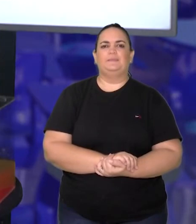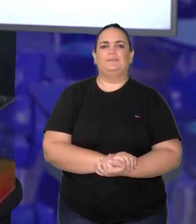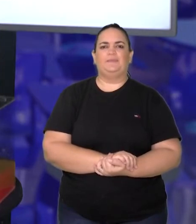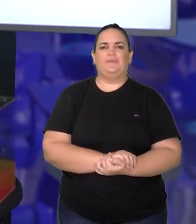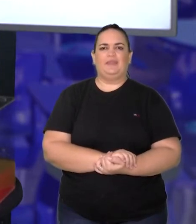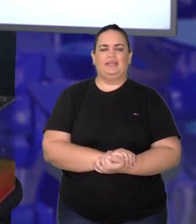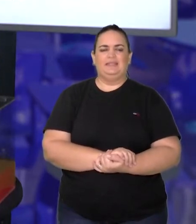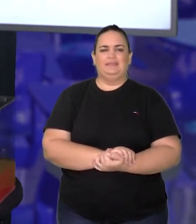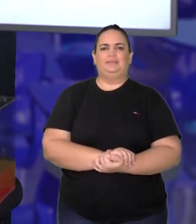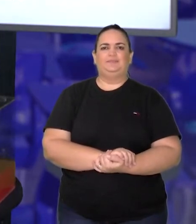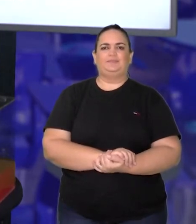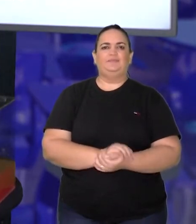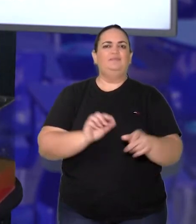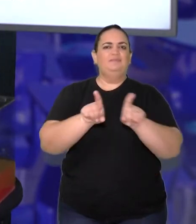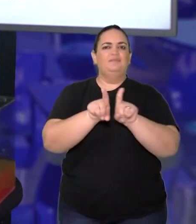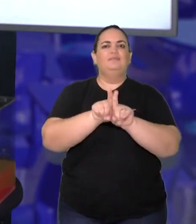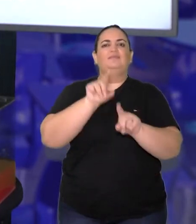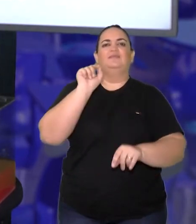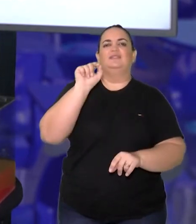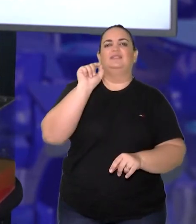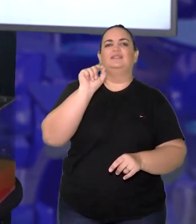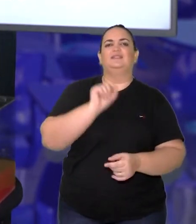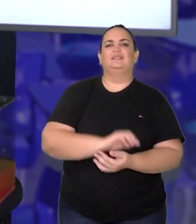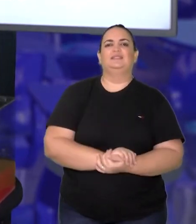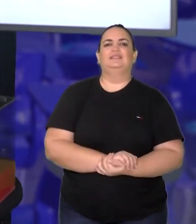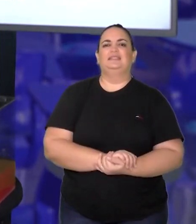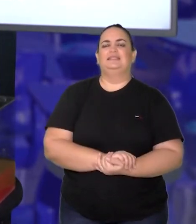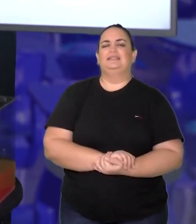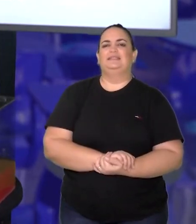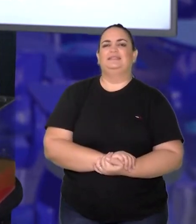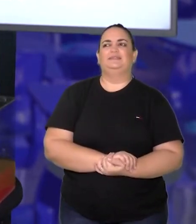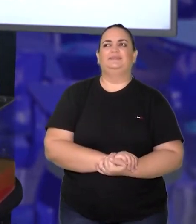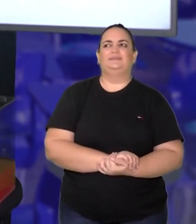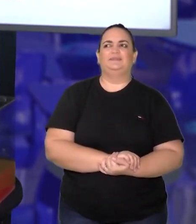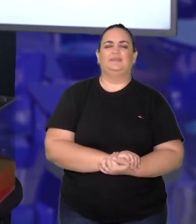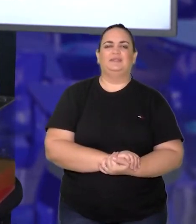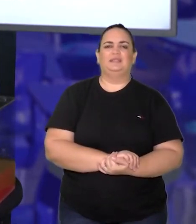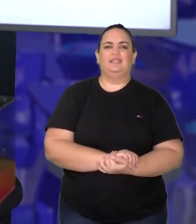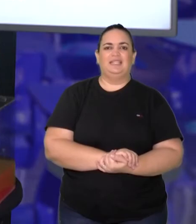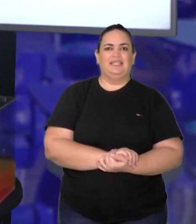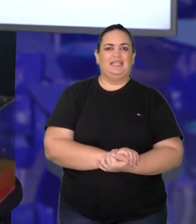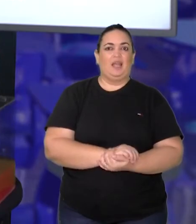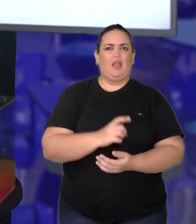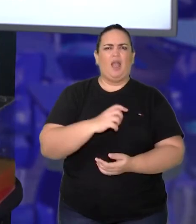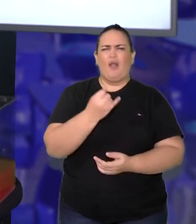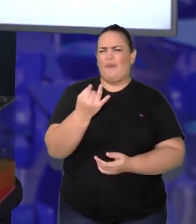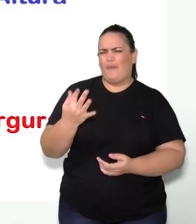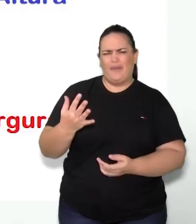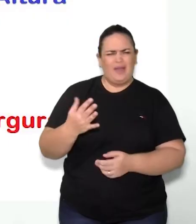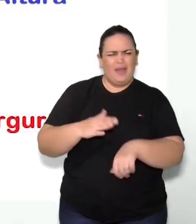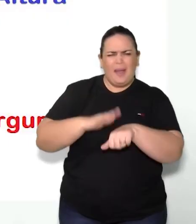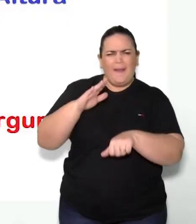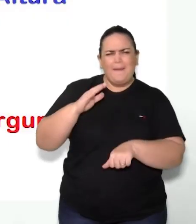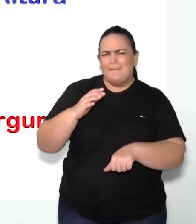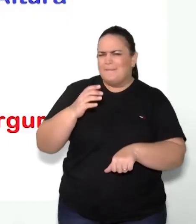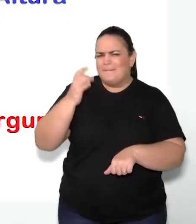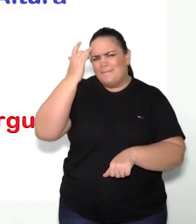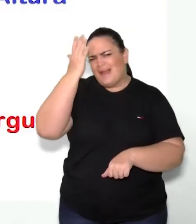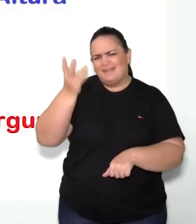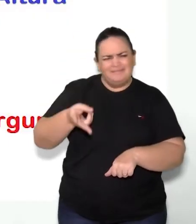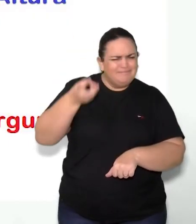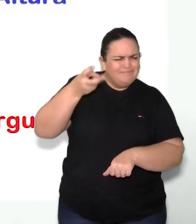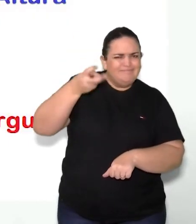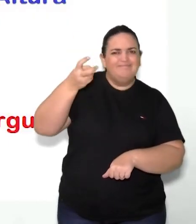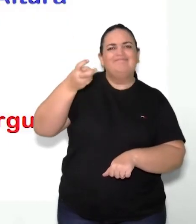Temos aqui uma figura, e ela está um pouco mais fácil de perceber a quantidade de cubinhos que a gente tem em cada dimensão,